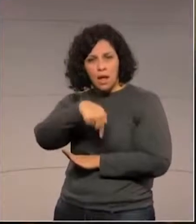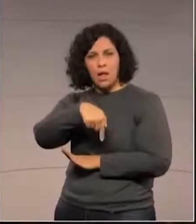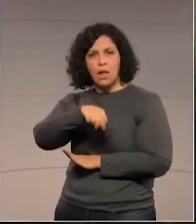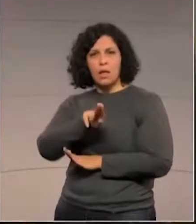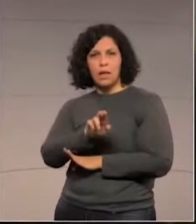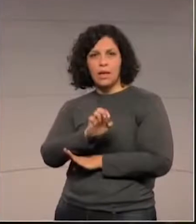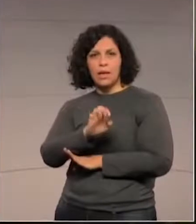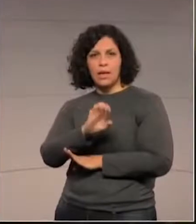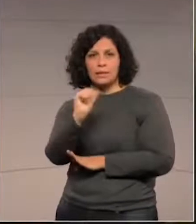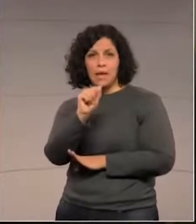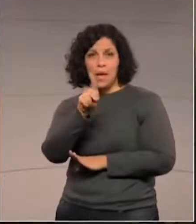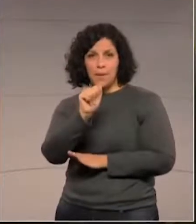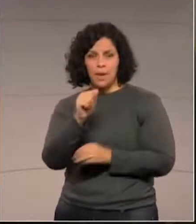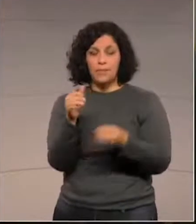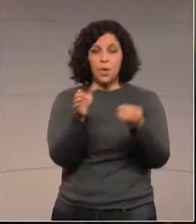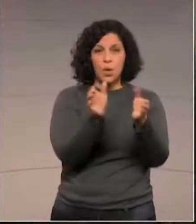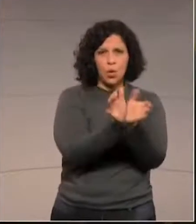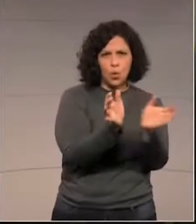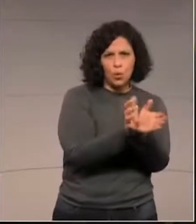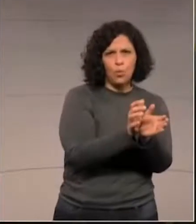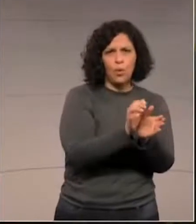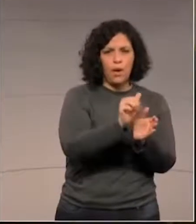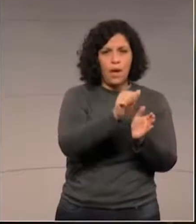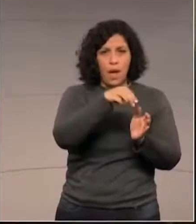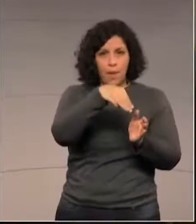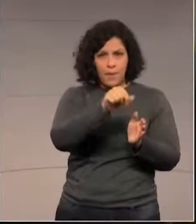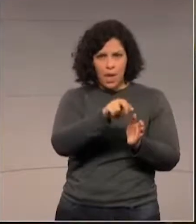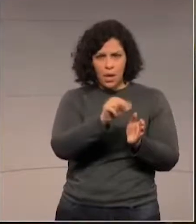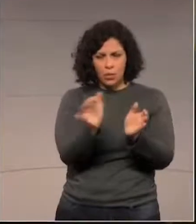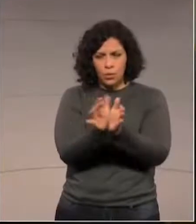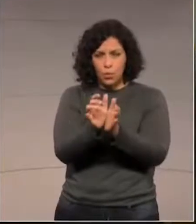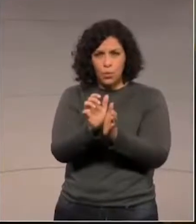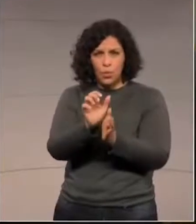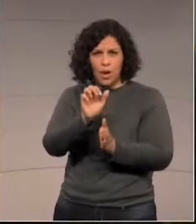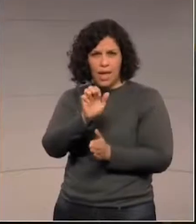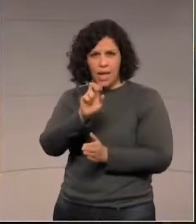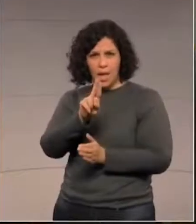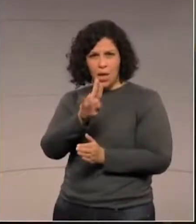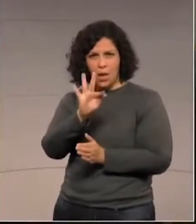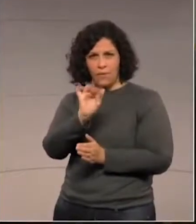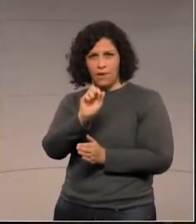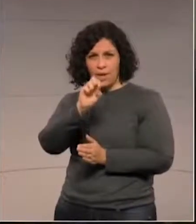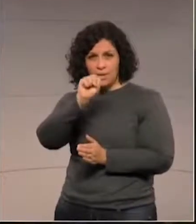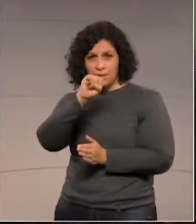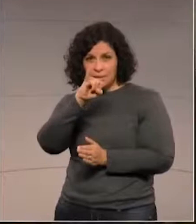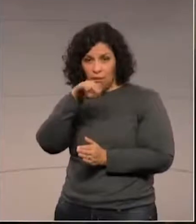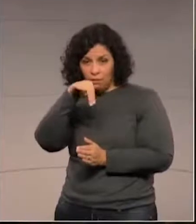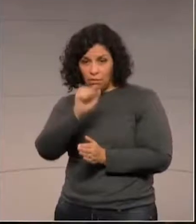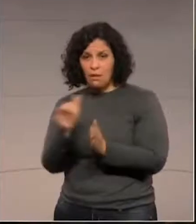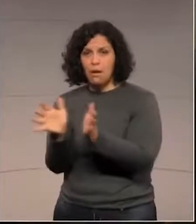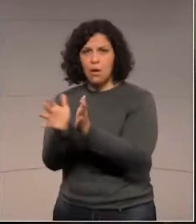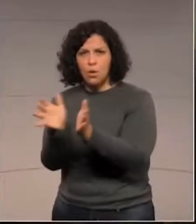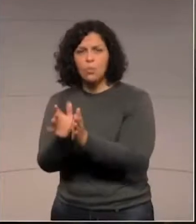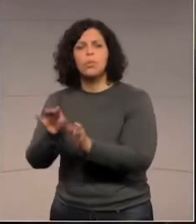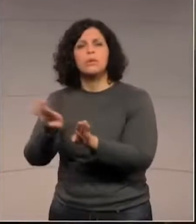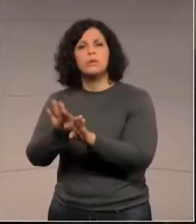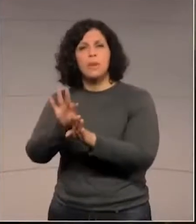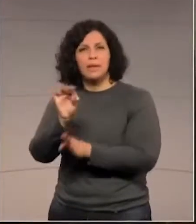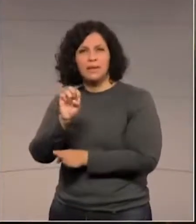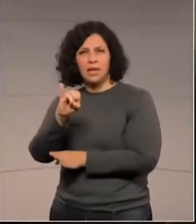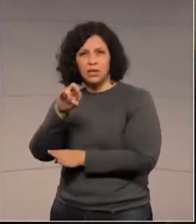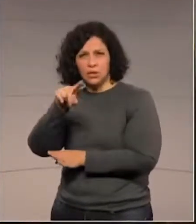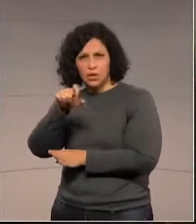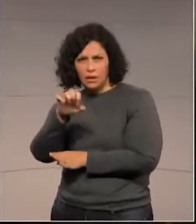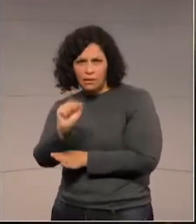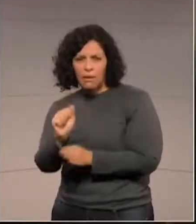comunidades de Amparo, Europinha, Eufrazina, na Ilha do Mel, Brasília e Encantadas, na Ilha do Teixeira, Piaça